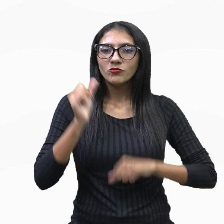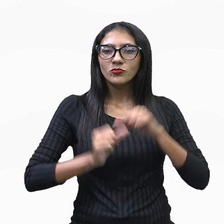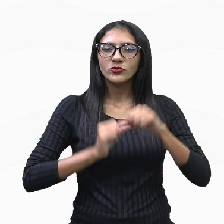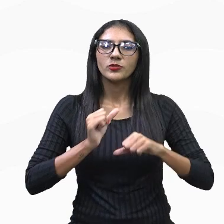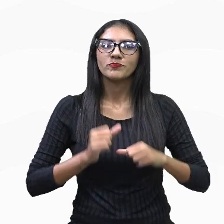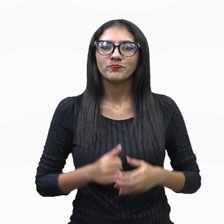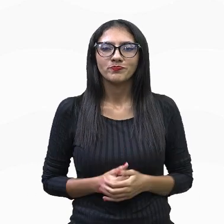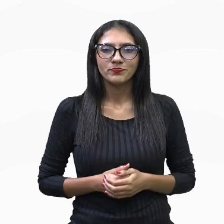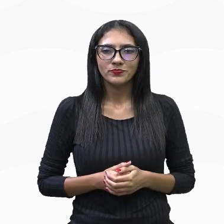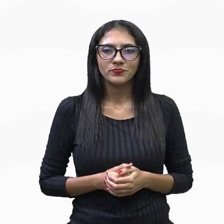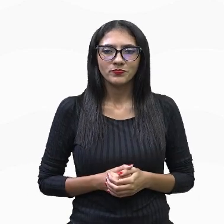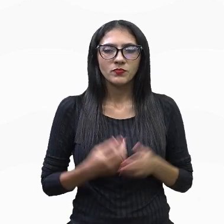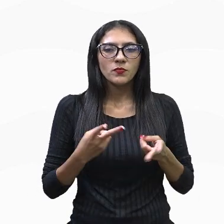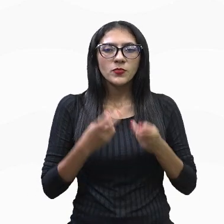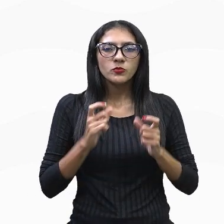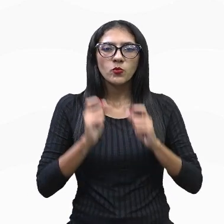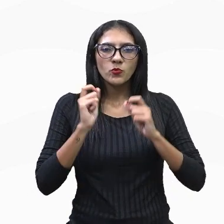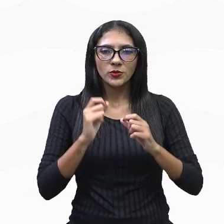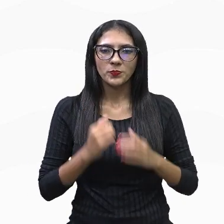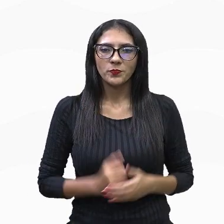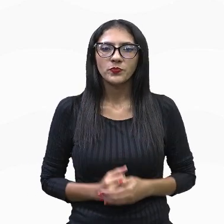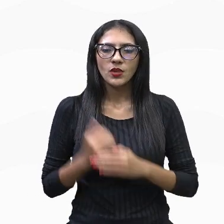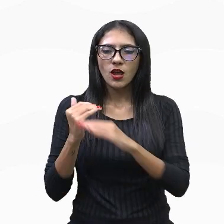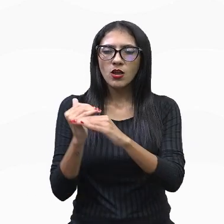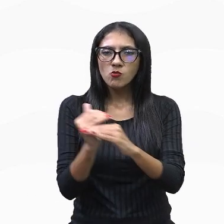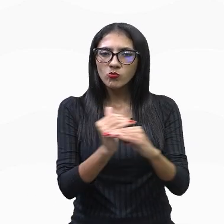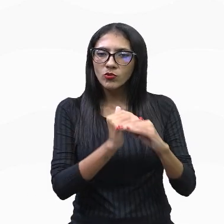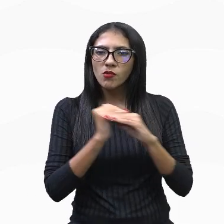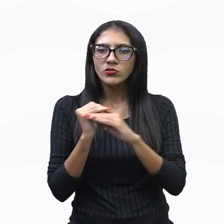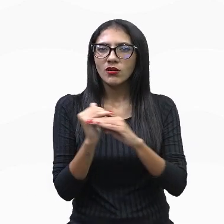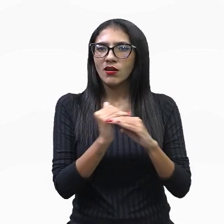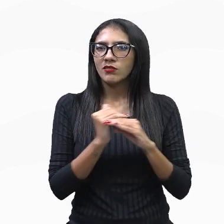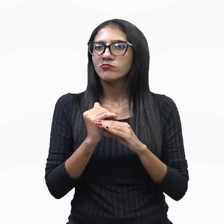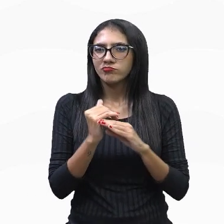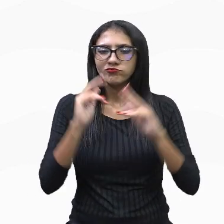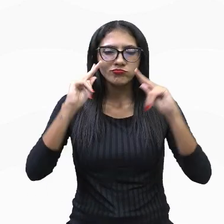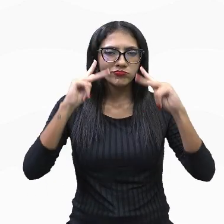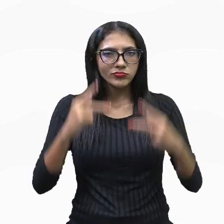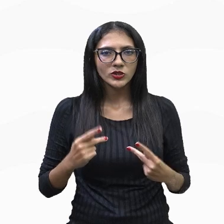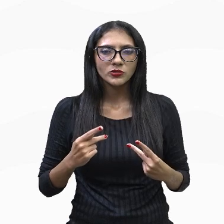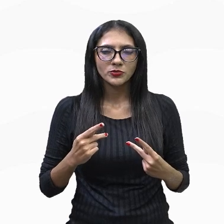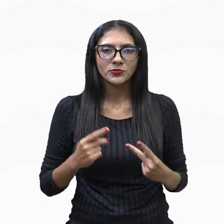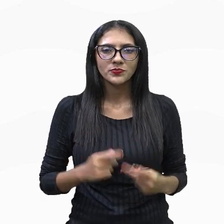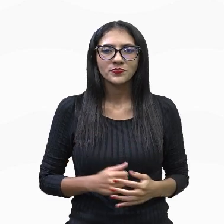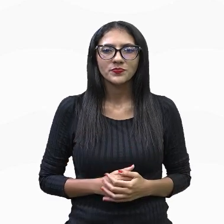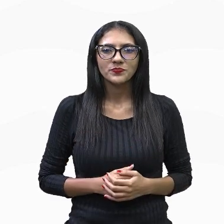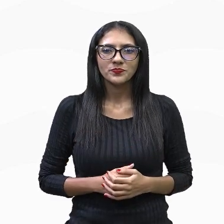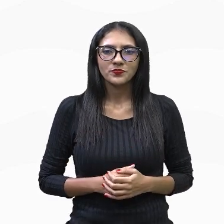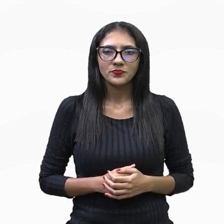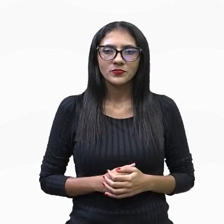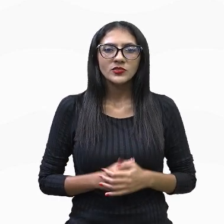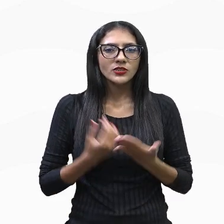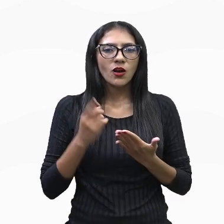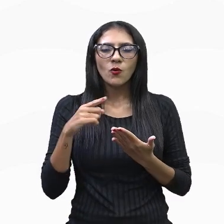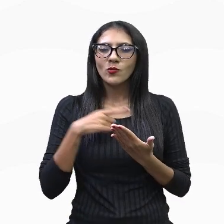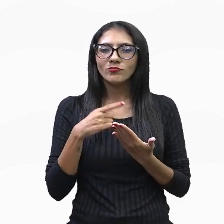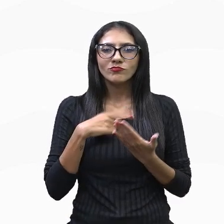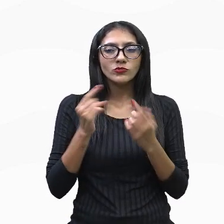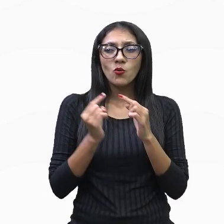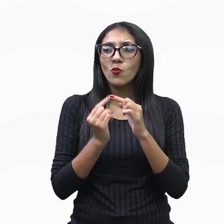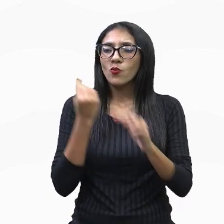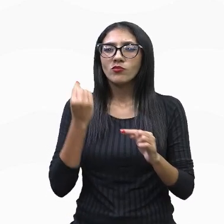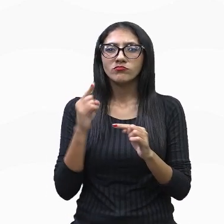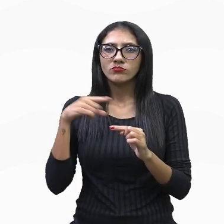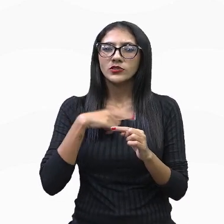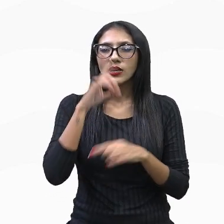constatação de quê? Da igualdade existente na humanidade. Então, tornou-se o quê? Incompatível essa